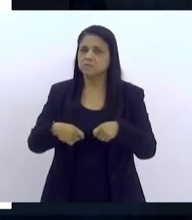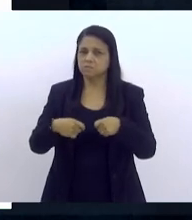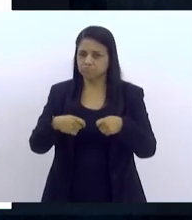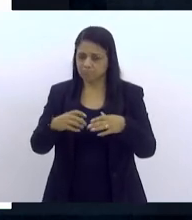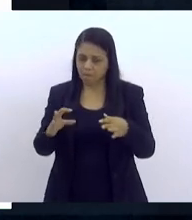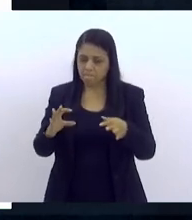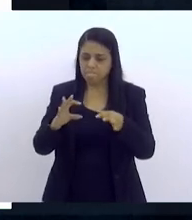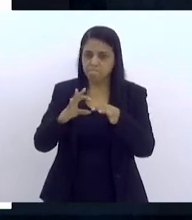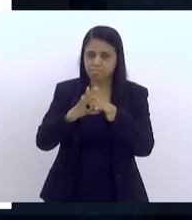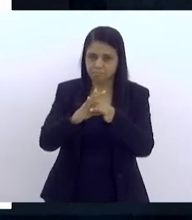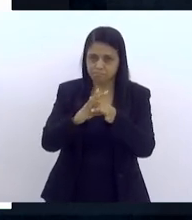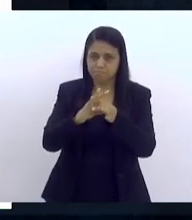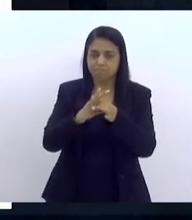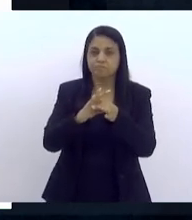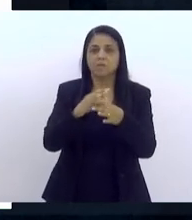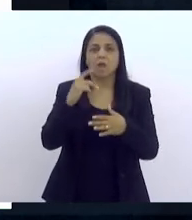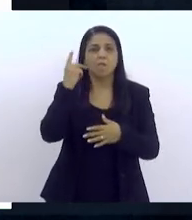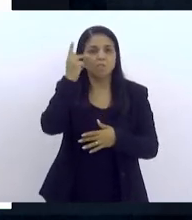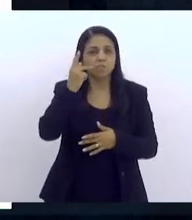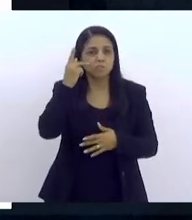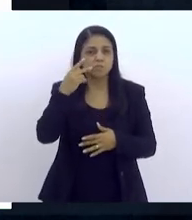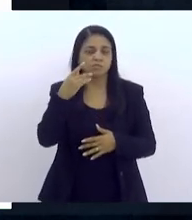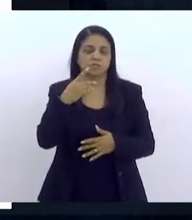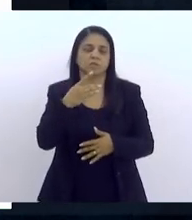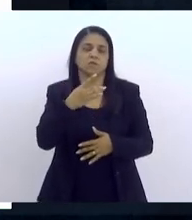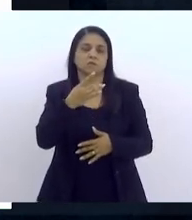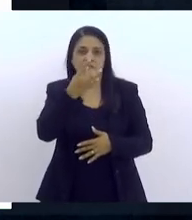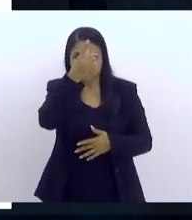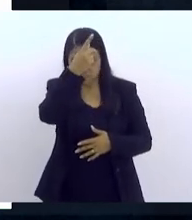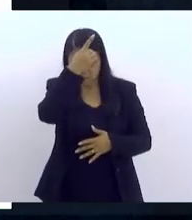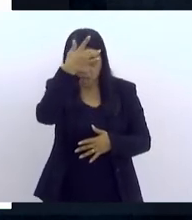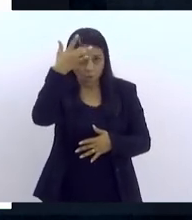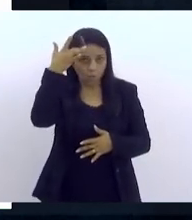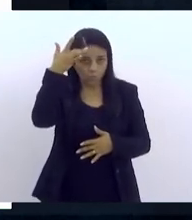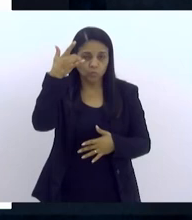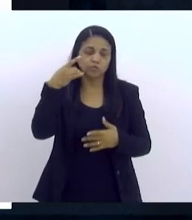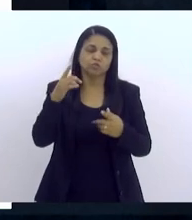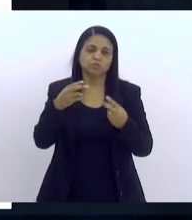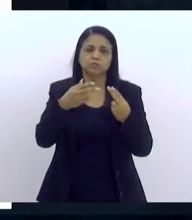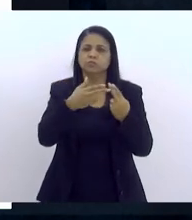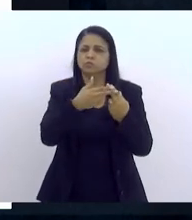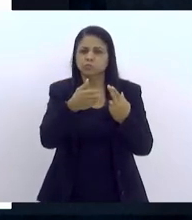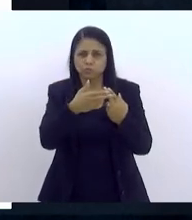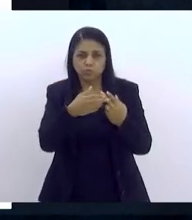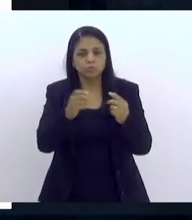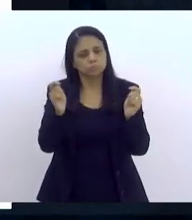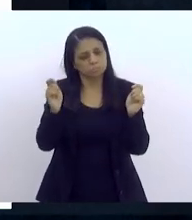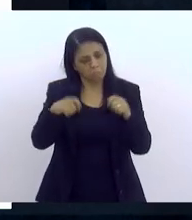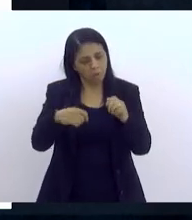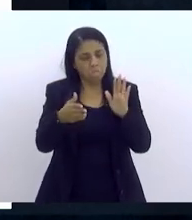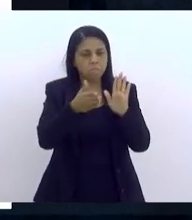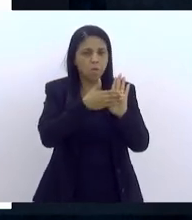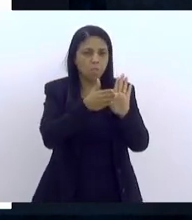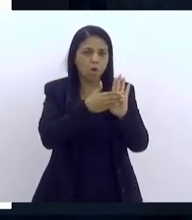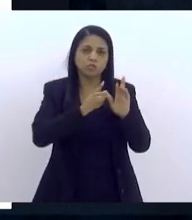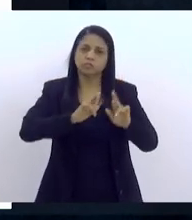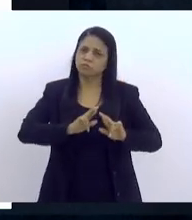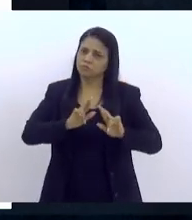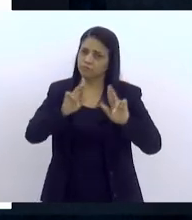política de saúde mental do município, aliados com a política com suas, enfim, é uma outra proposta. Ela é